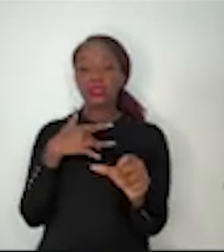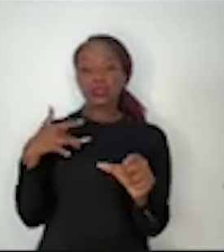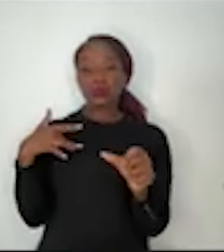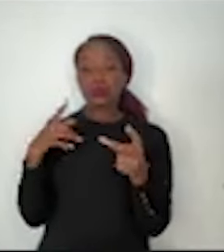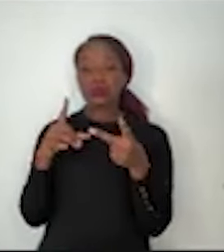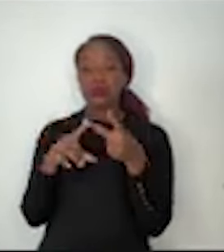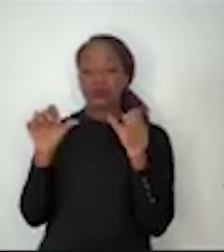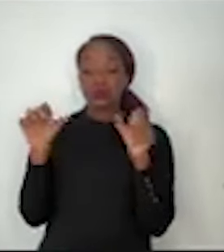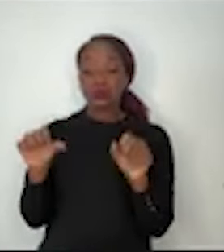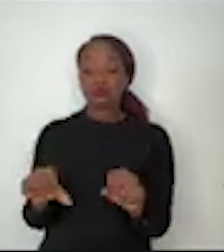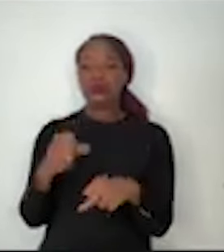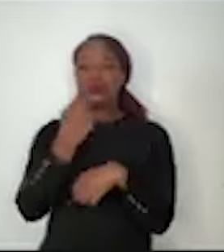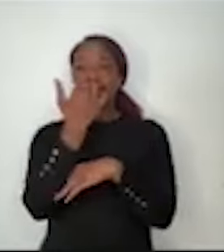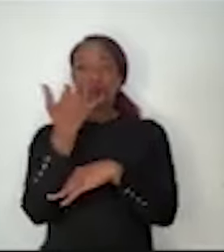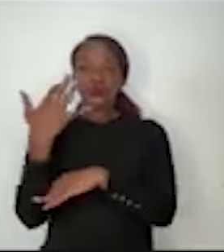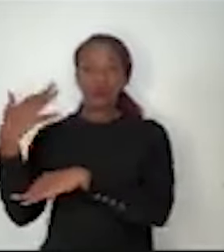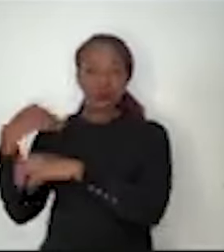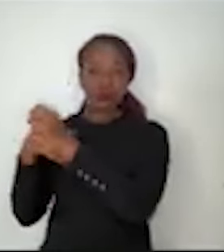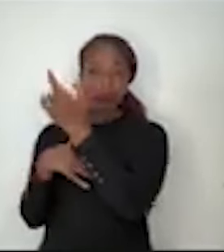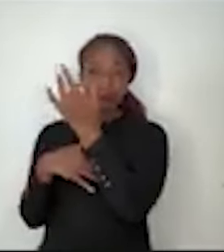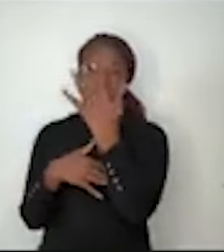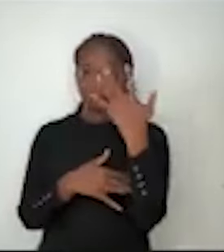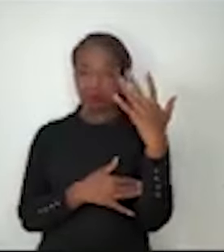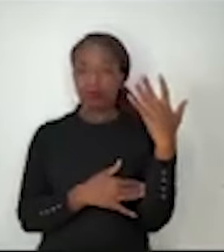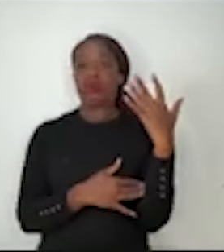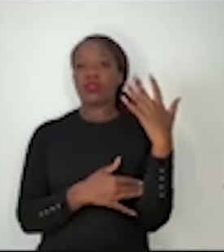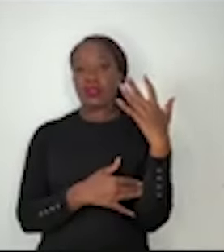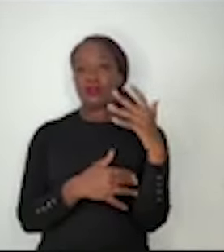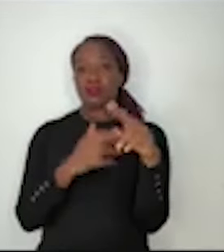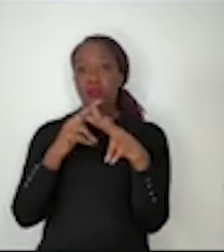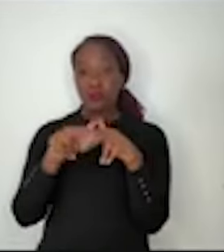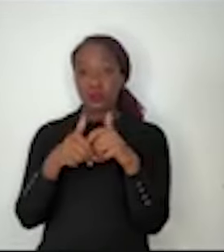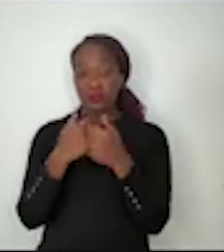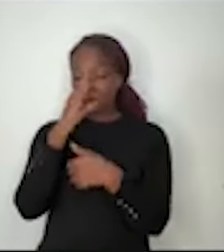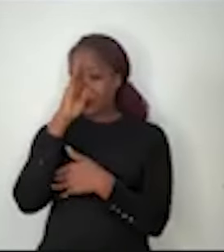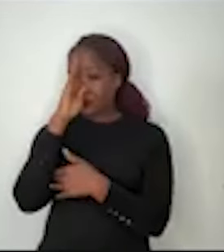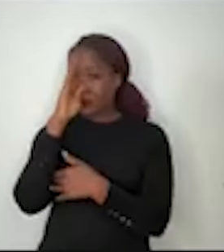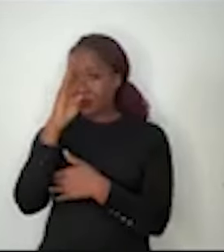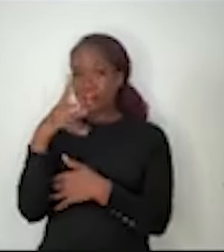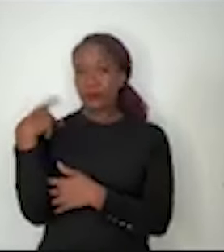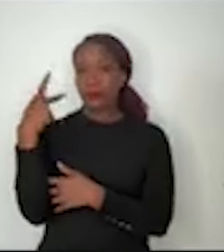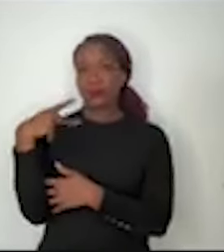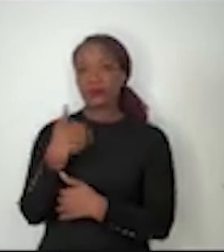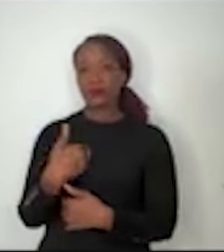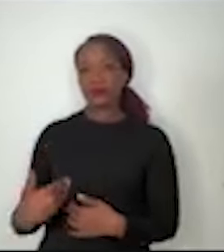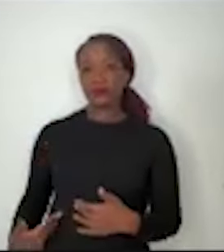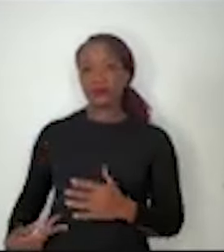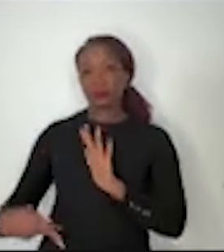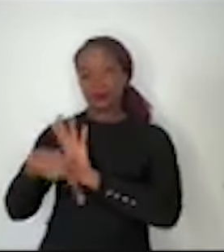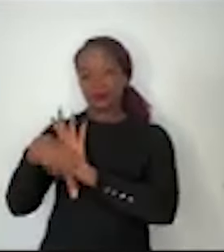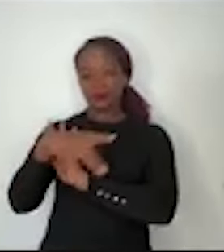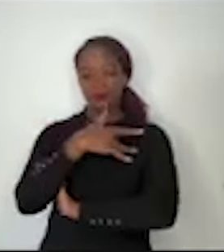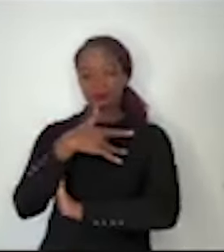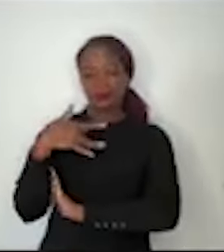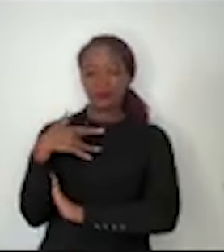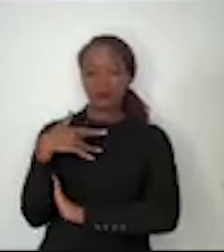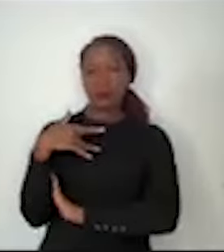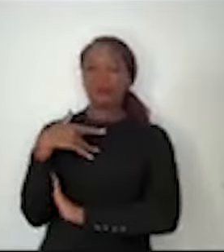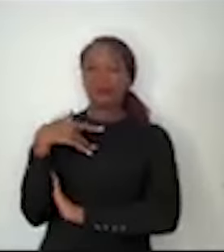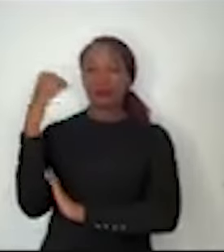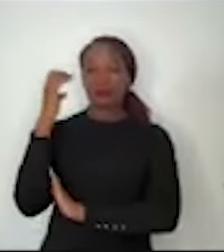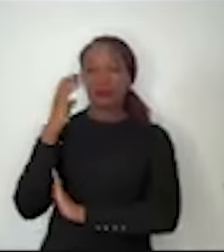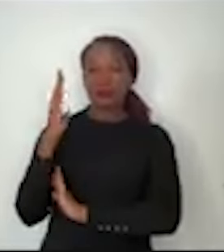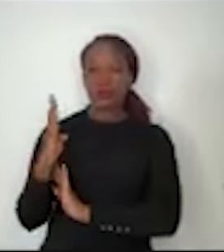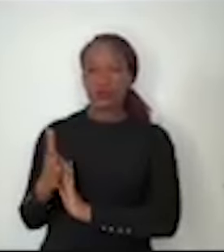meio ambiente. Portanto, essa é a principal política pública de saúde num país como o Brasil, é o